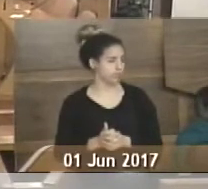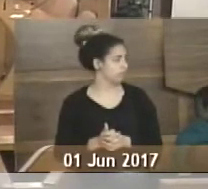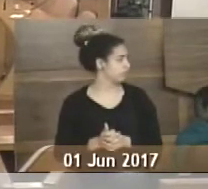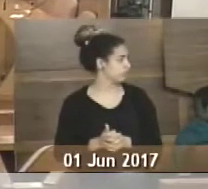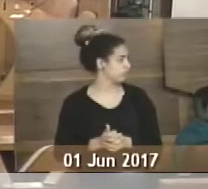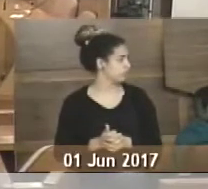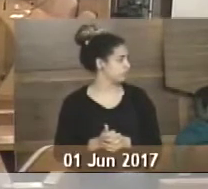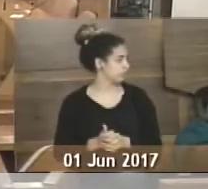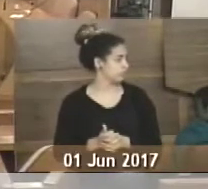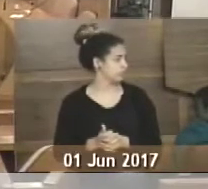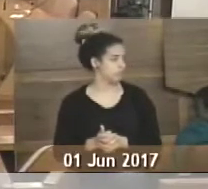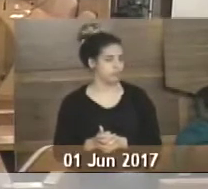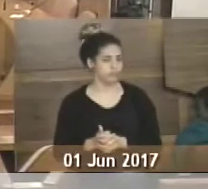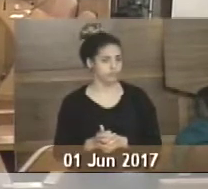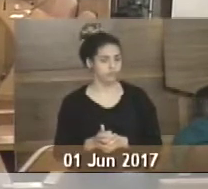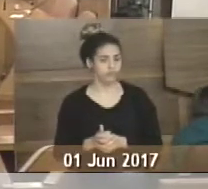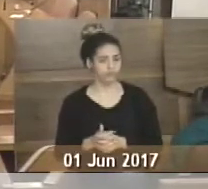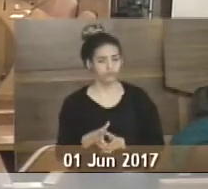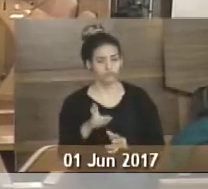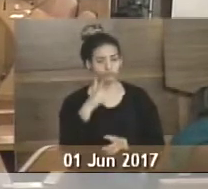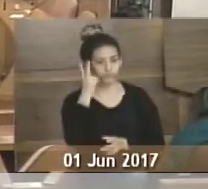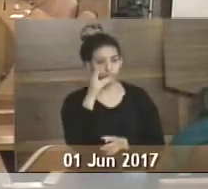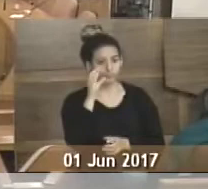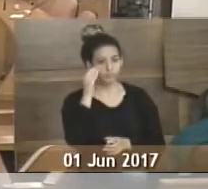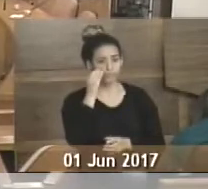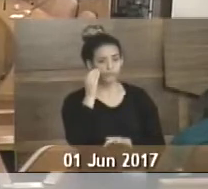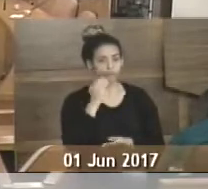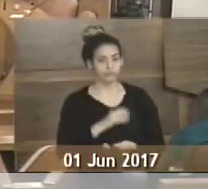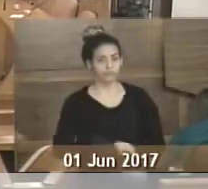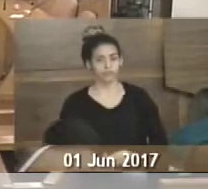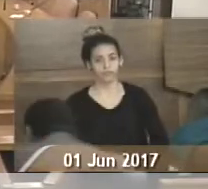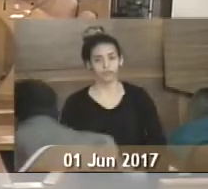Você vai usar a palavra? Com a palavra, vereador Carindade Social.